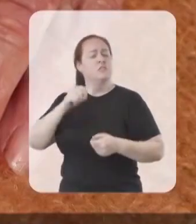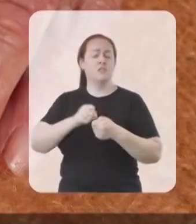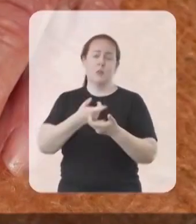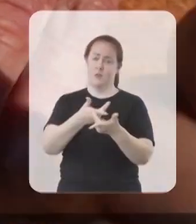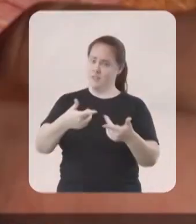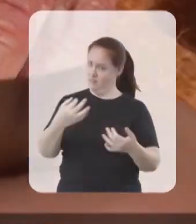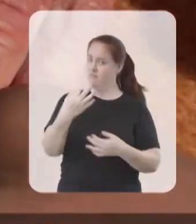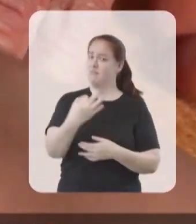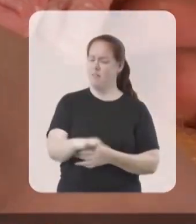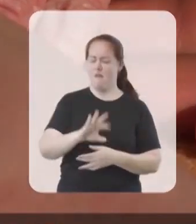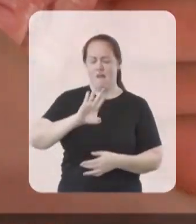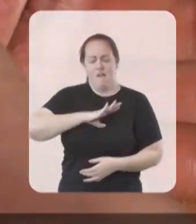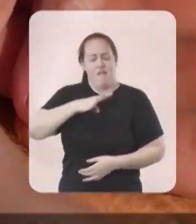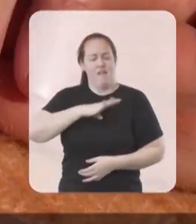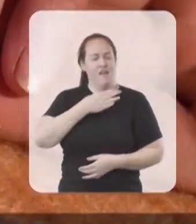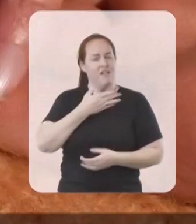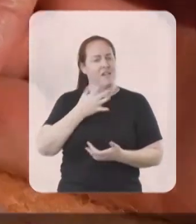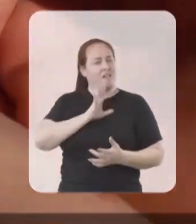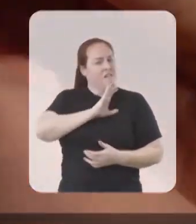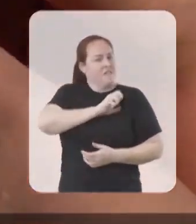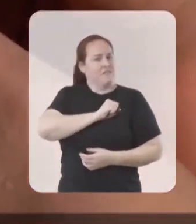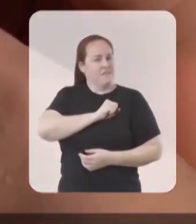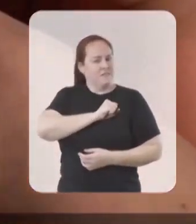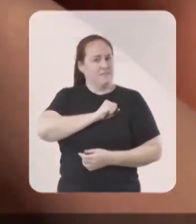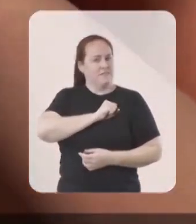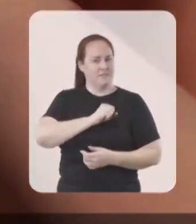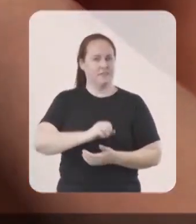é certo com coragem e amor.